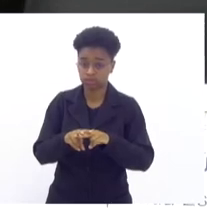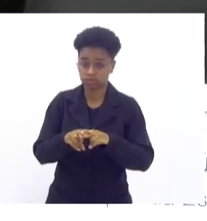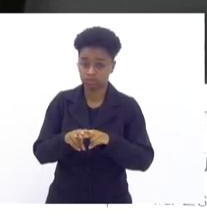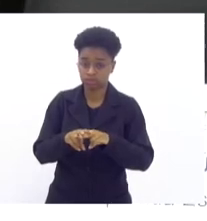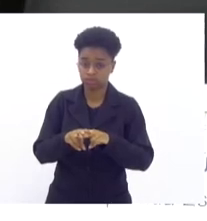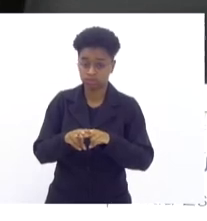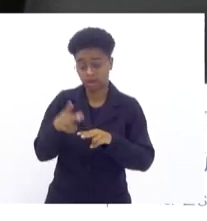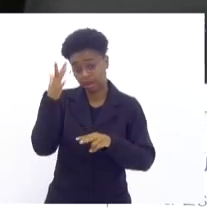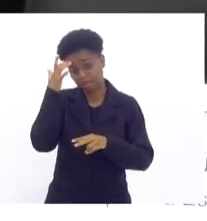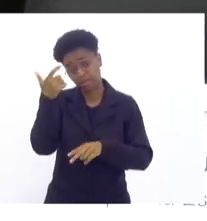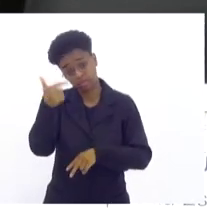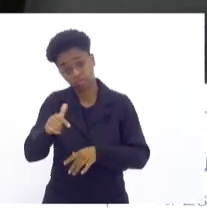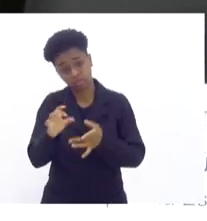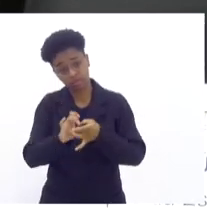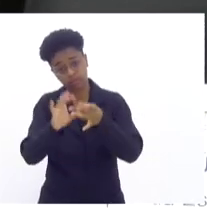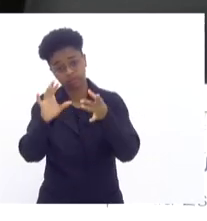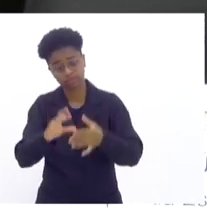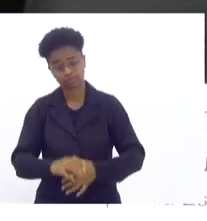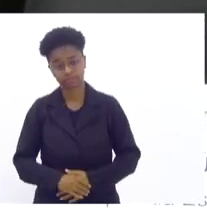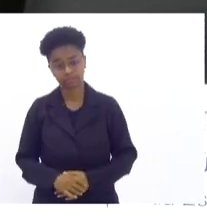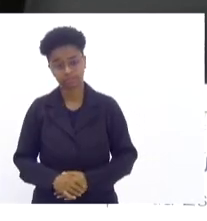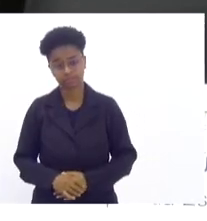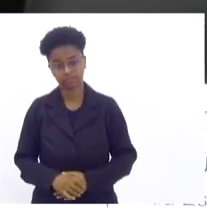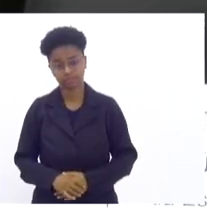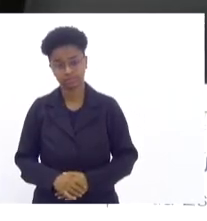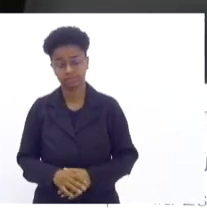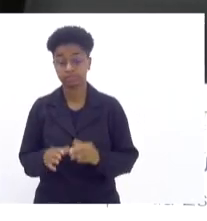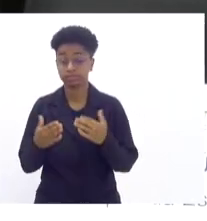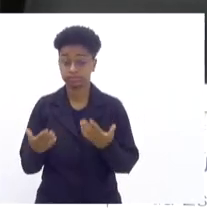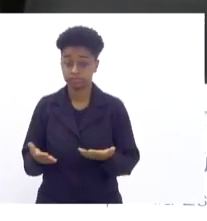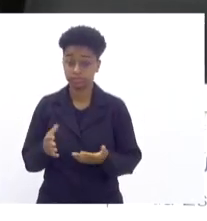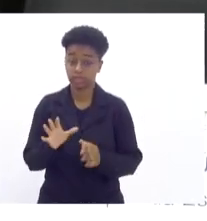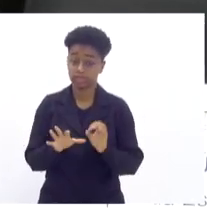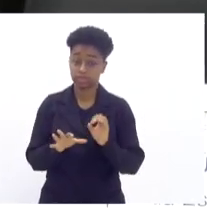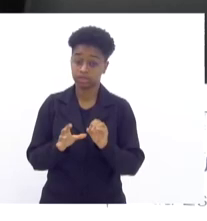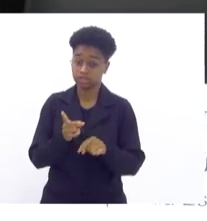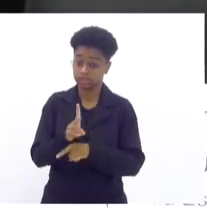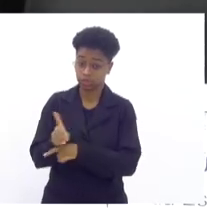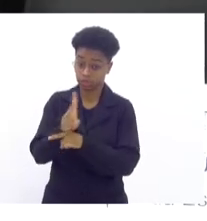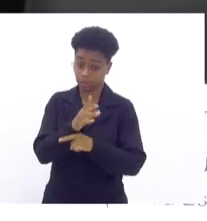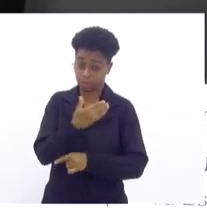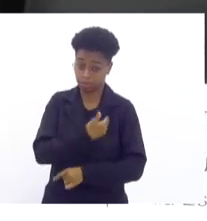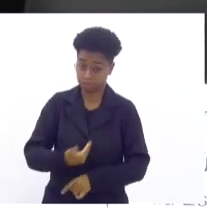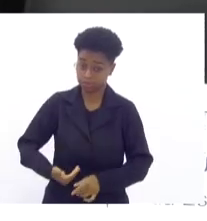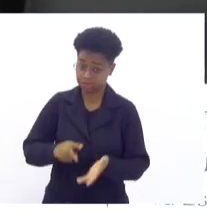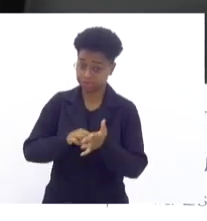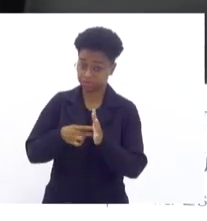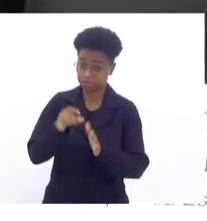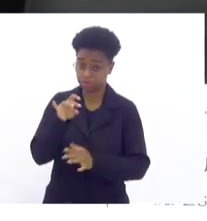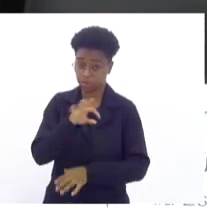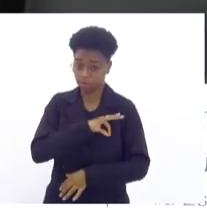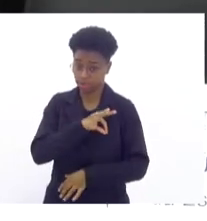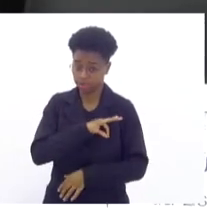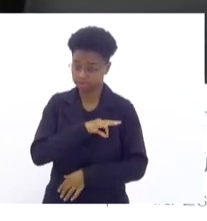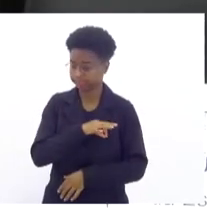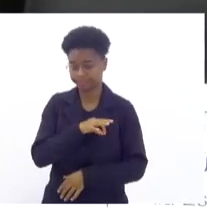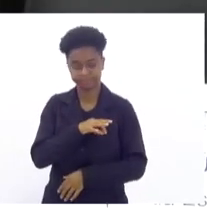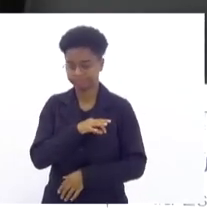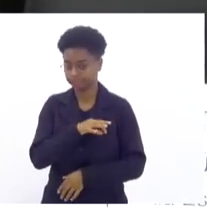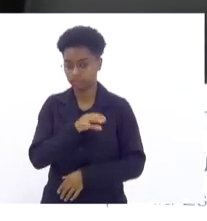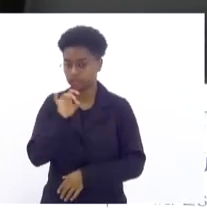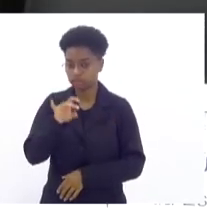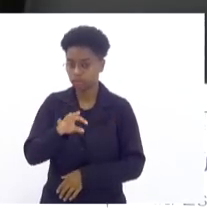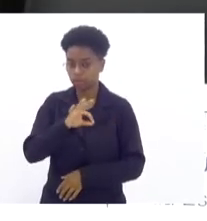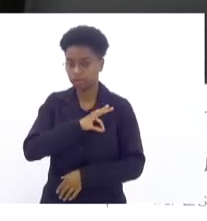daqui a pouco eles estão soltos de novo. Então, gente, a segurança pública não quer dizer só a polícia militar, não, só a polícia civil,